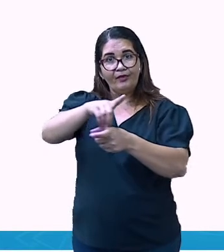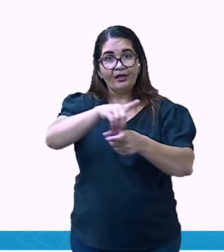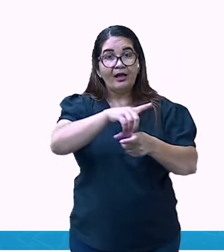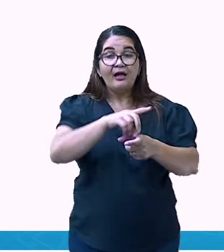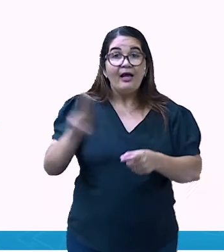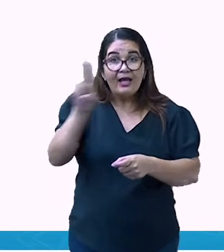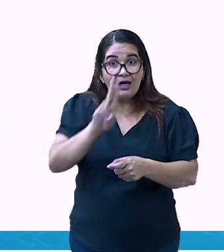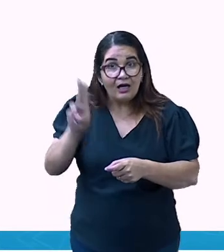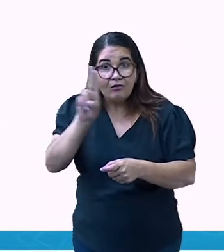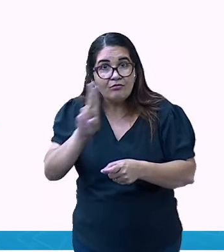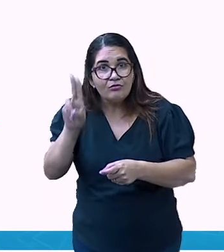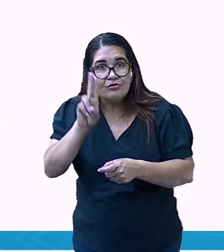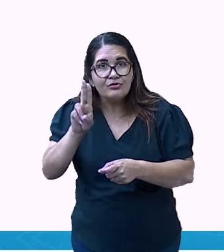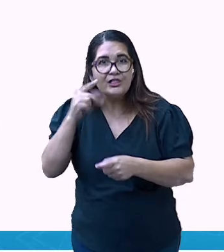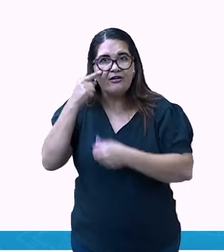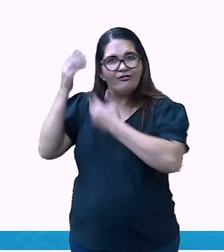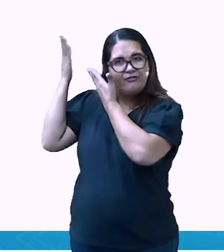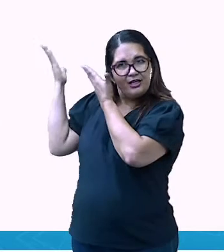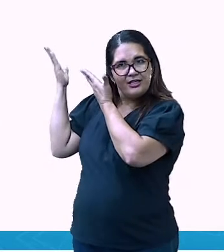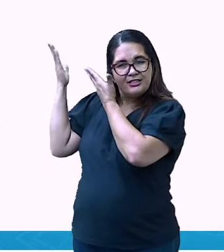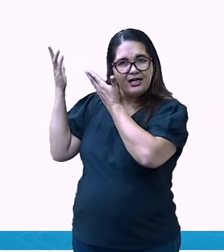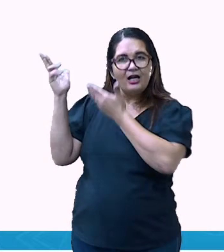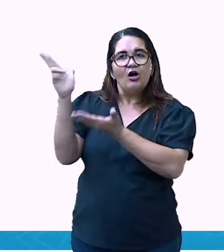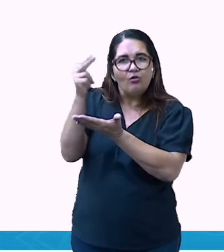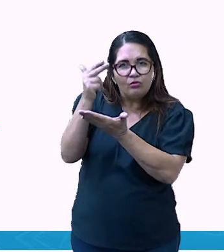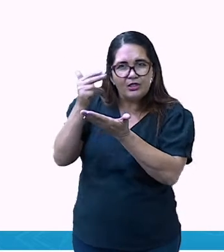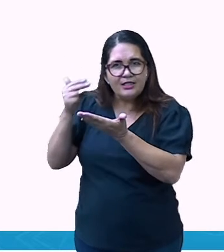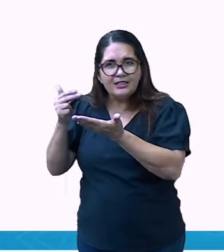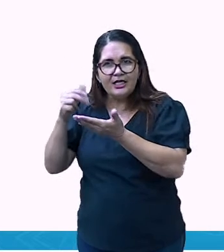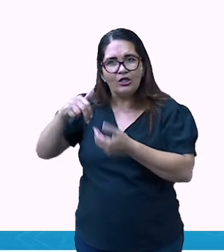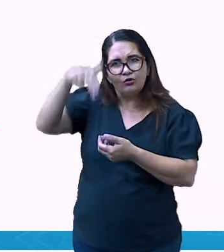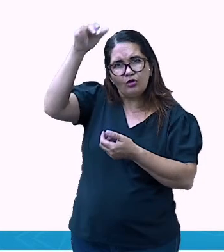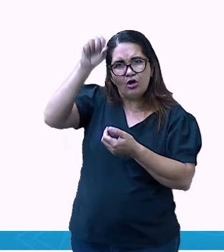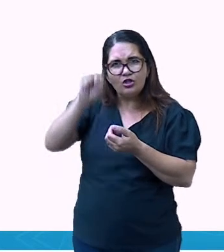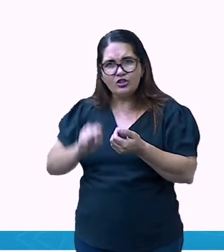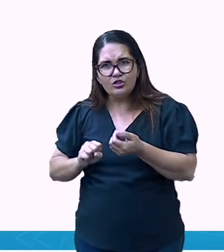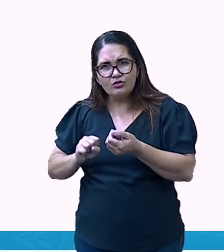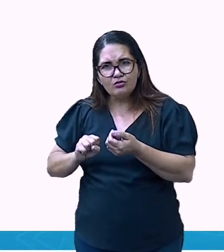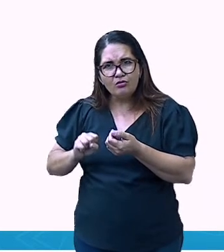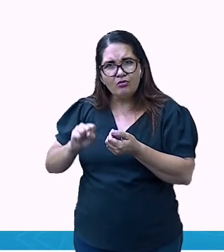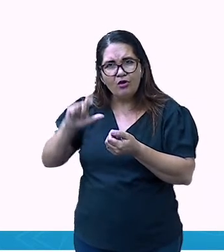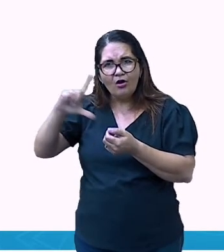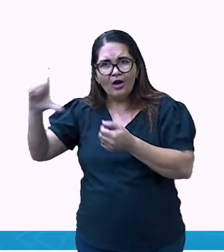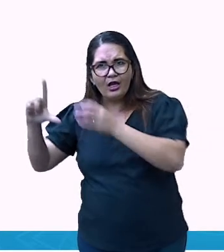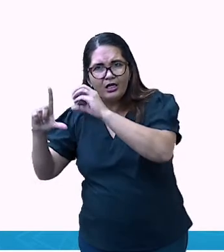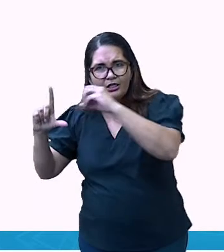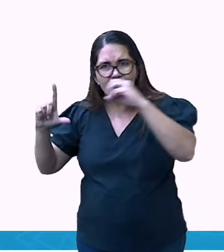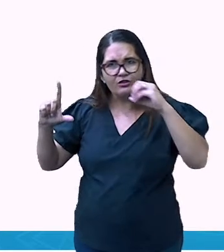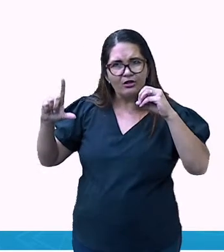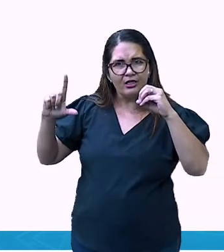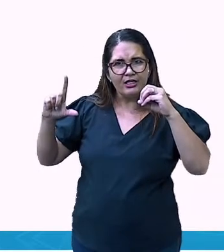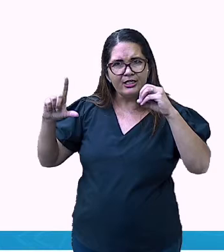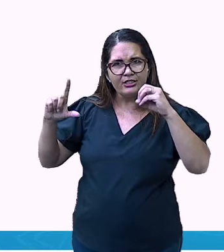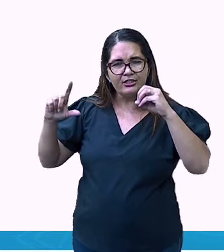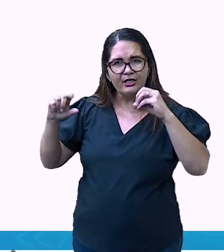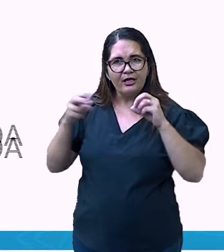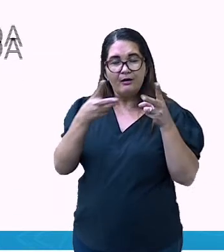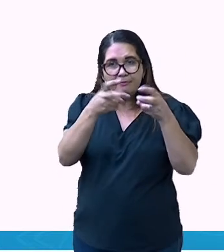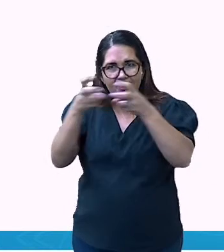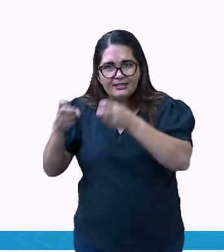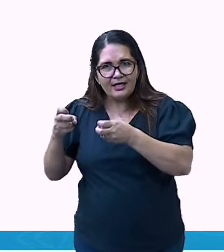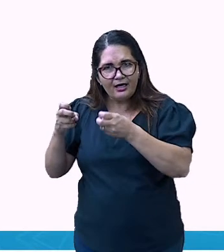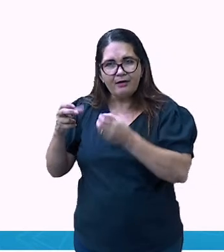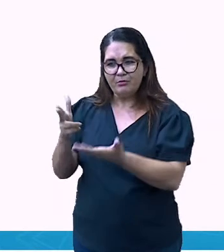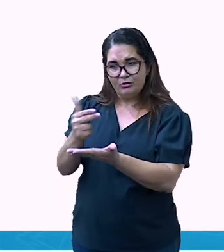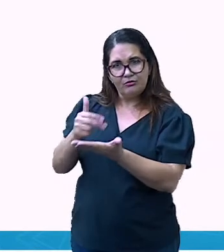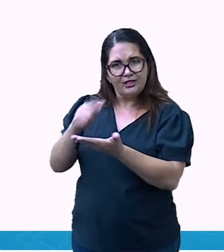base, né? Norte, sul, leste, oeste. E aí, ela nada mais é, né? Como que ela vai funcionar?